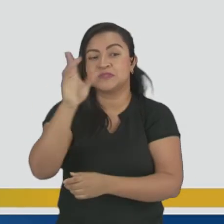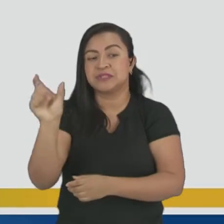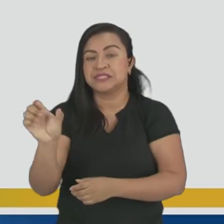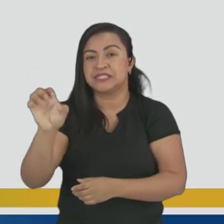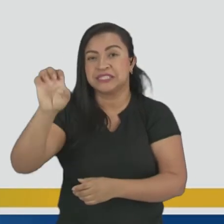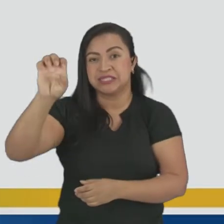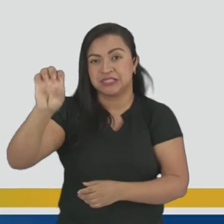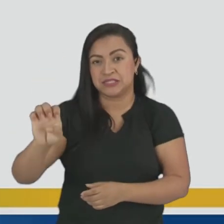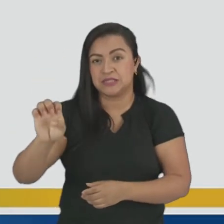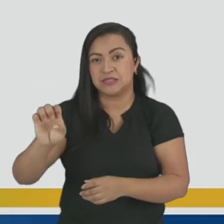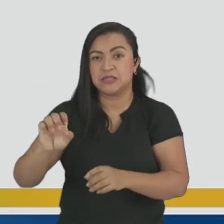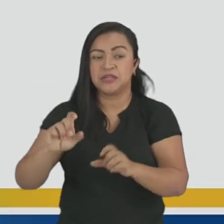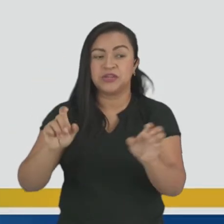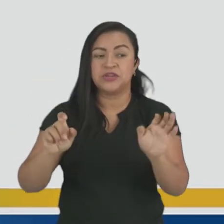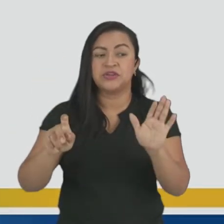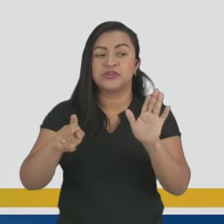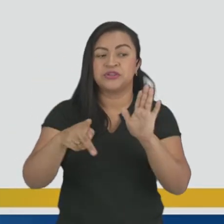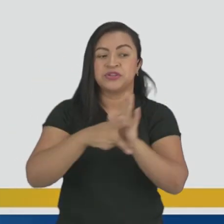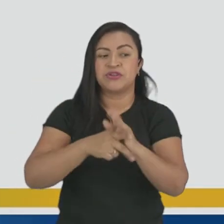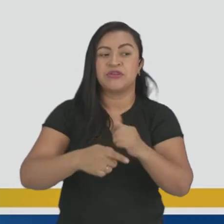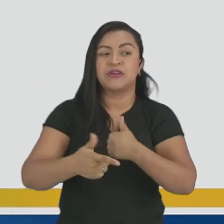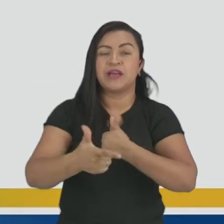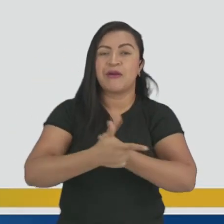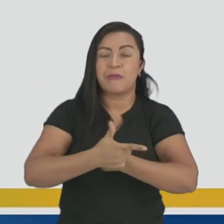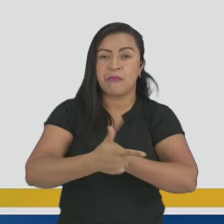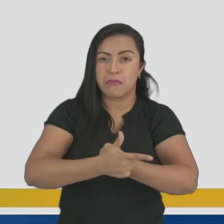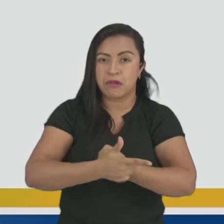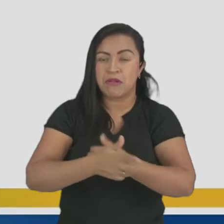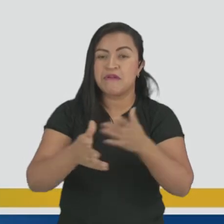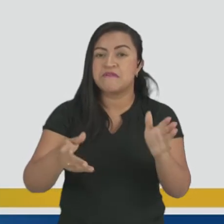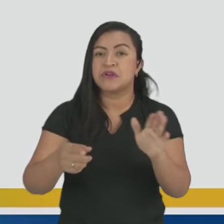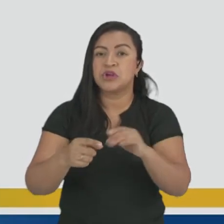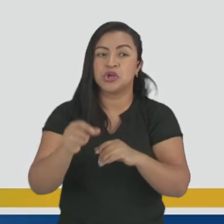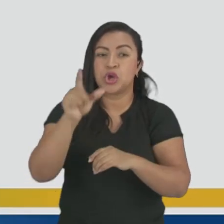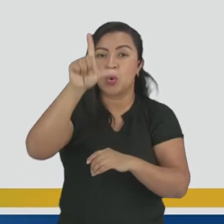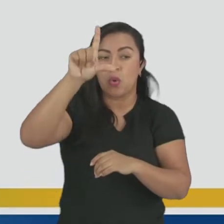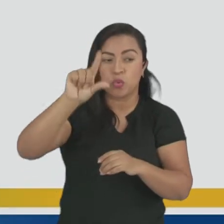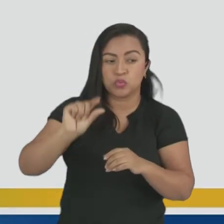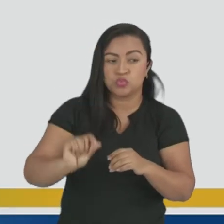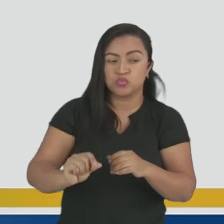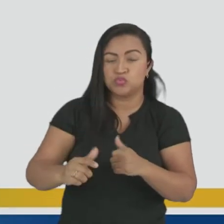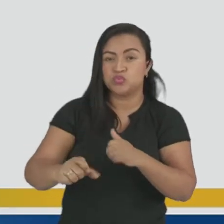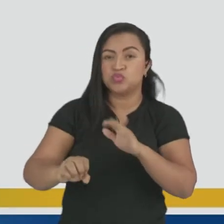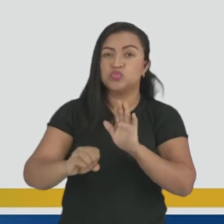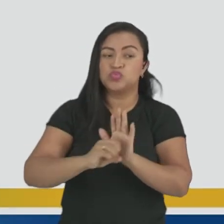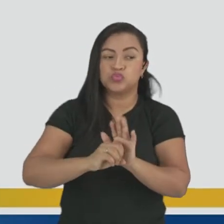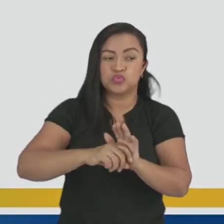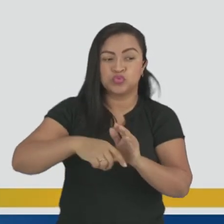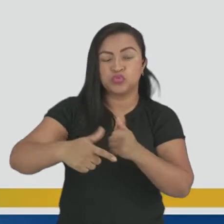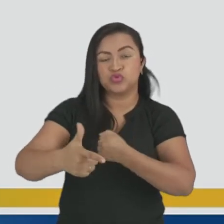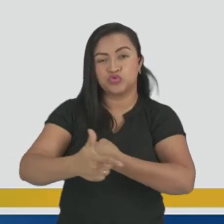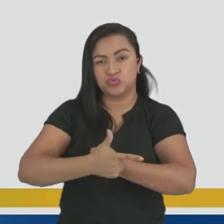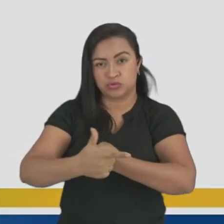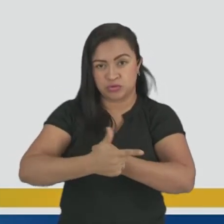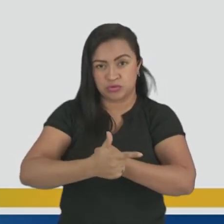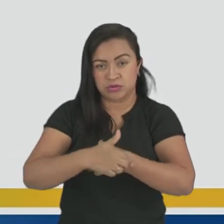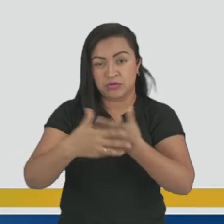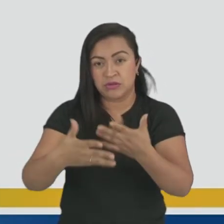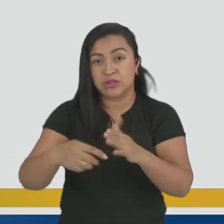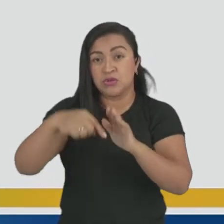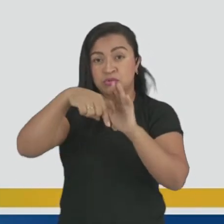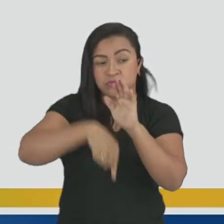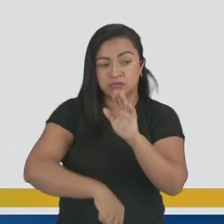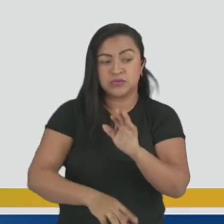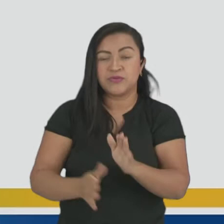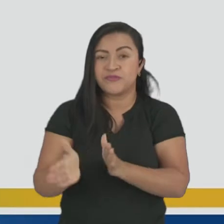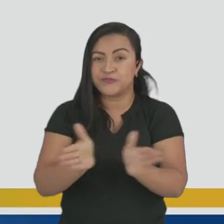primeiro verbete da página. E a palavra da direita, qual é o último verbete da página. Sabendo a ordem alfabética, descobrimos